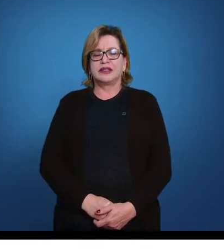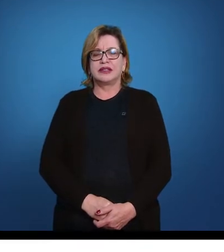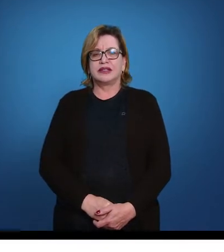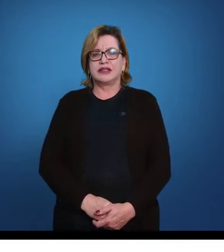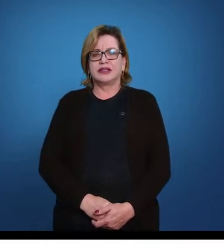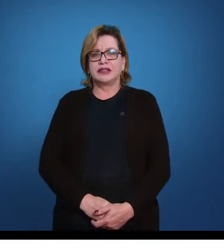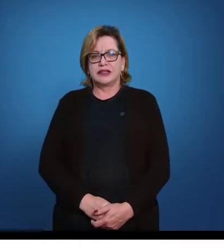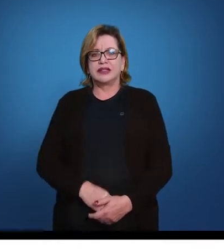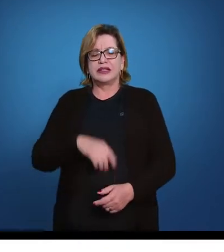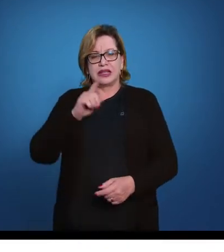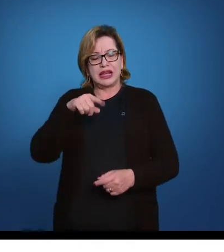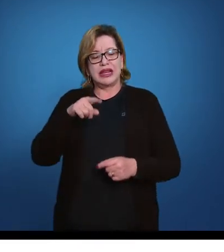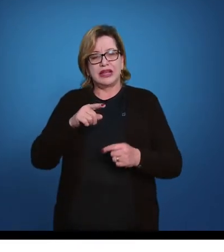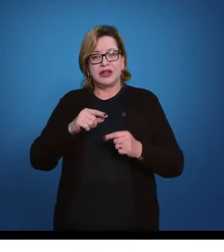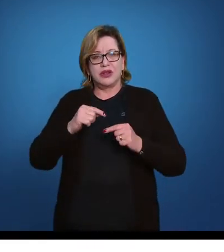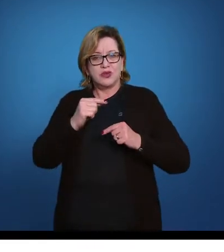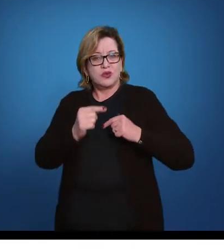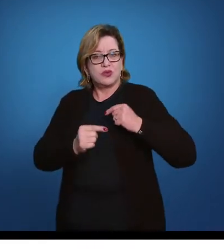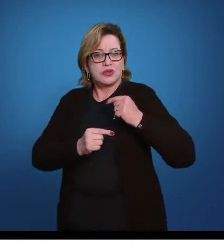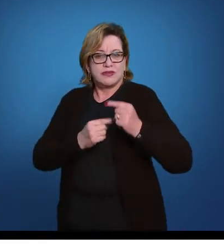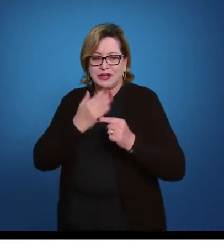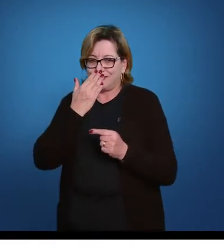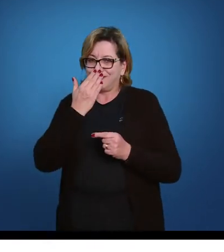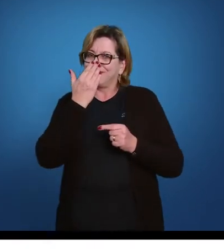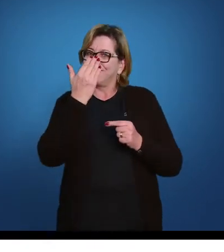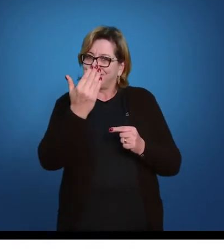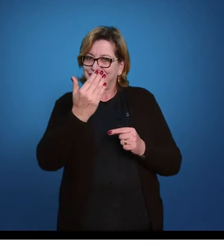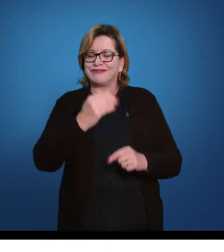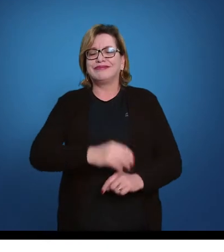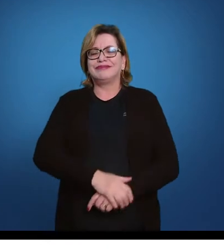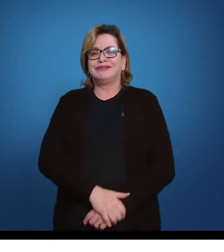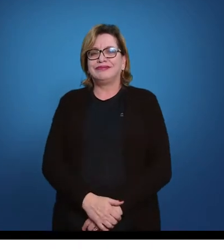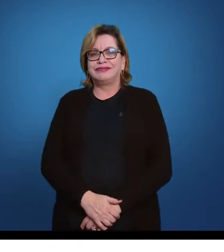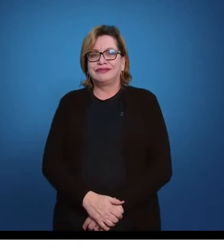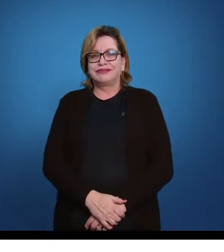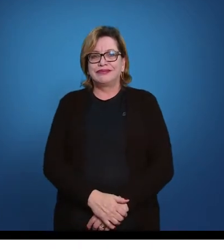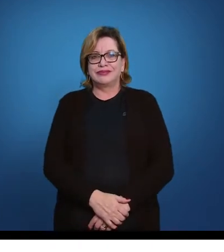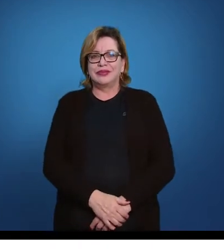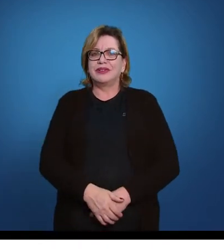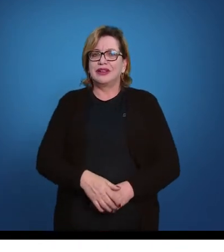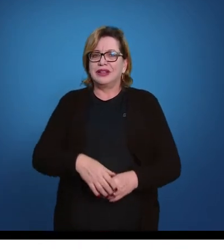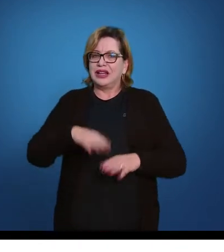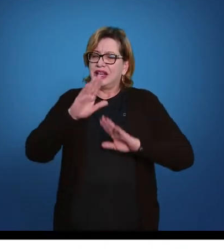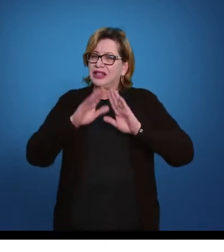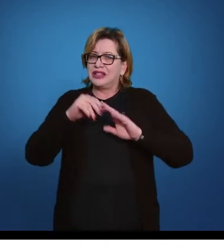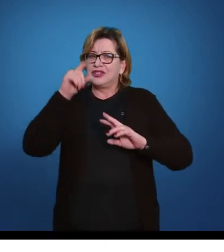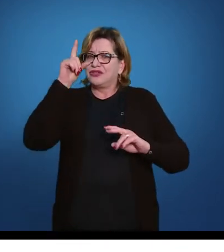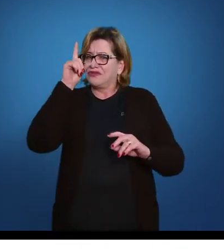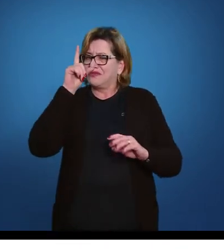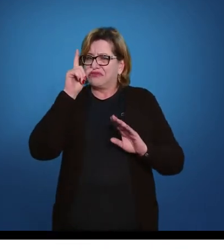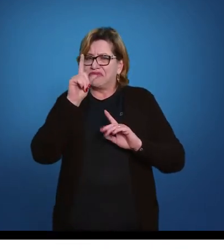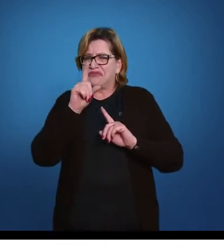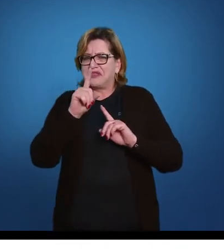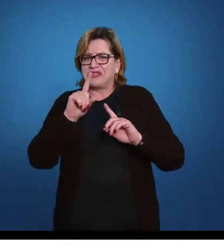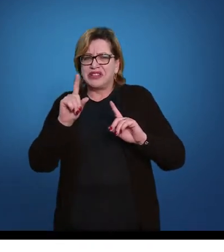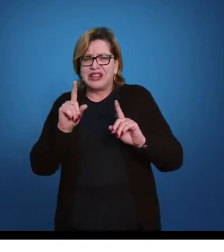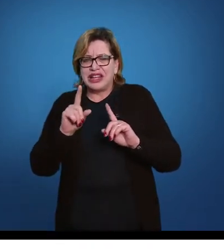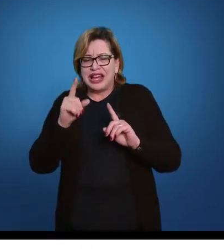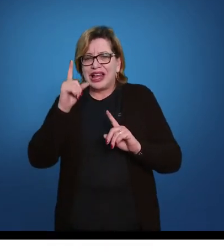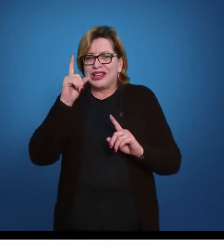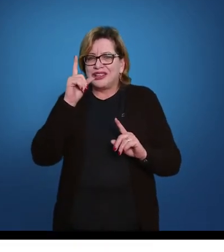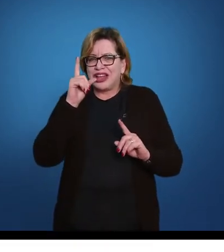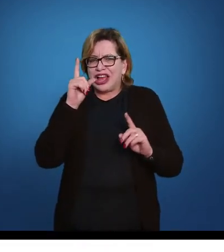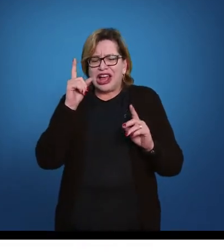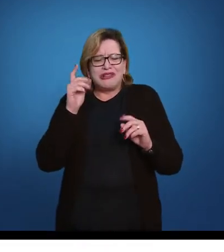Então, este é o rolamento para frente. É difícil, realmente, um aluno que, depois desses